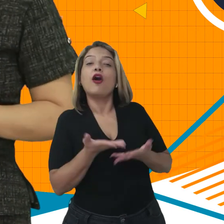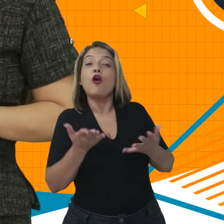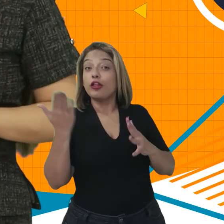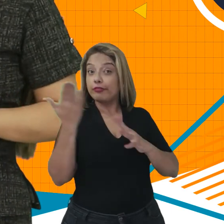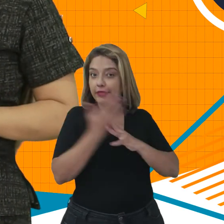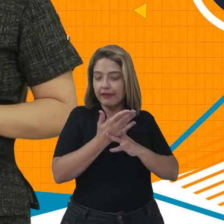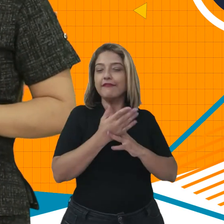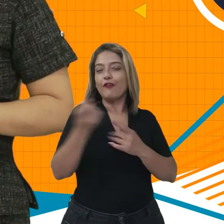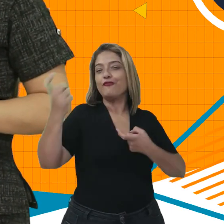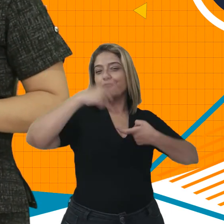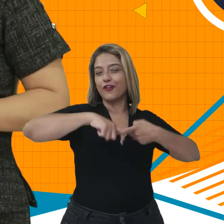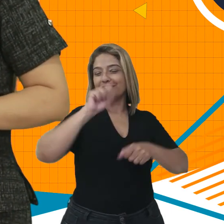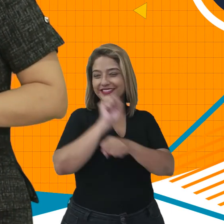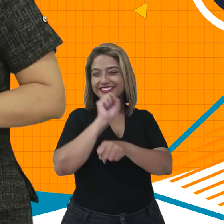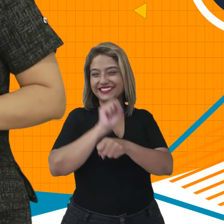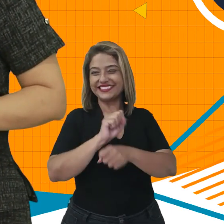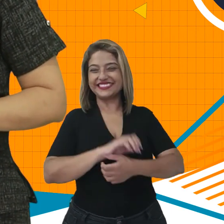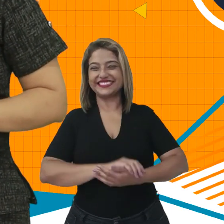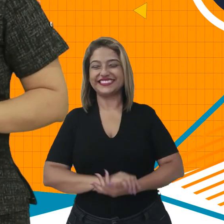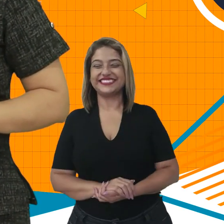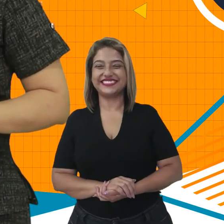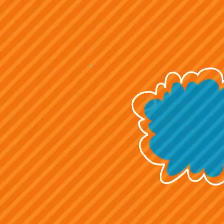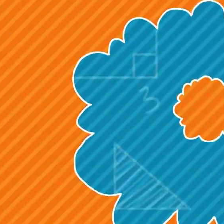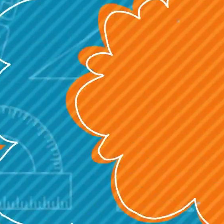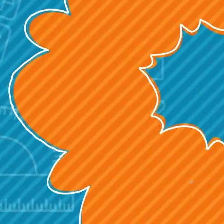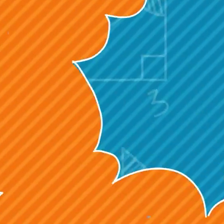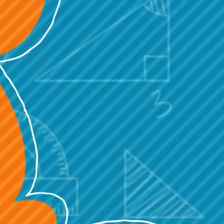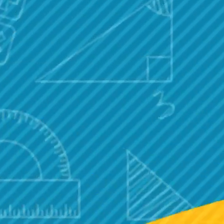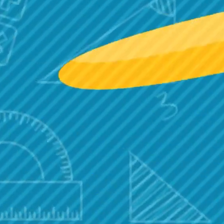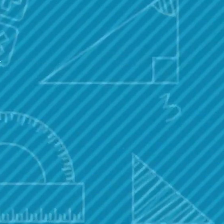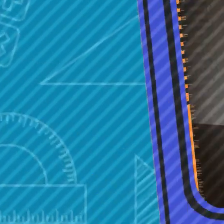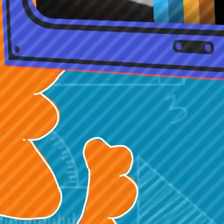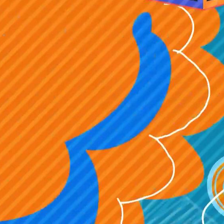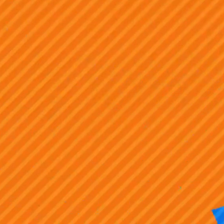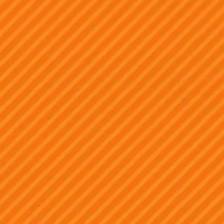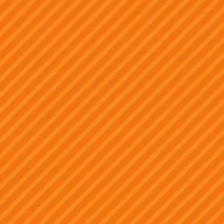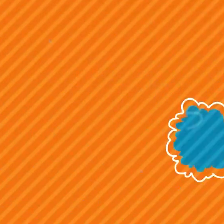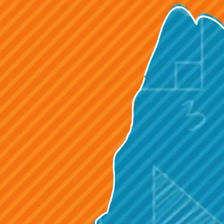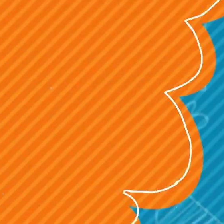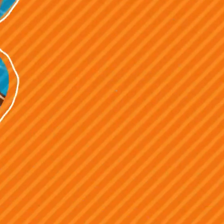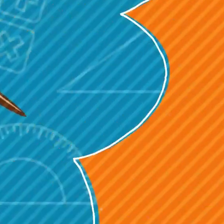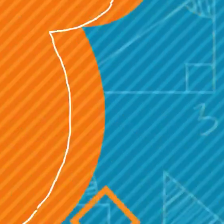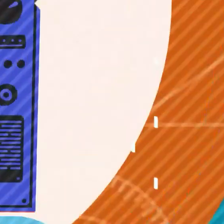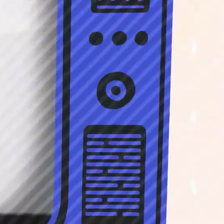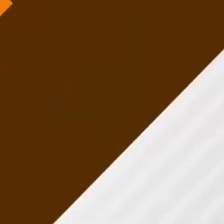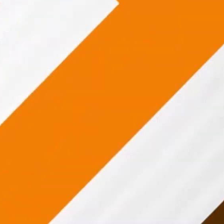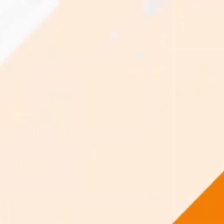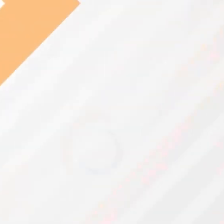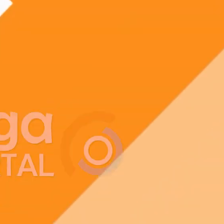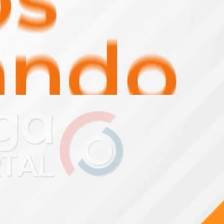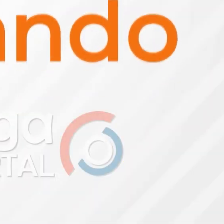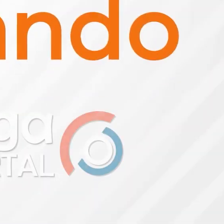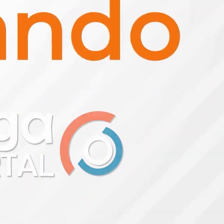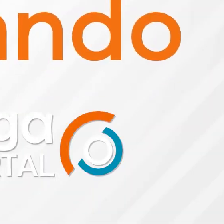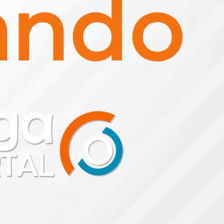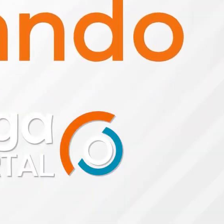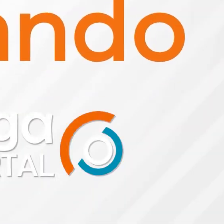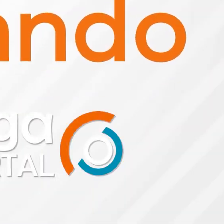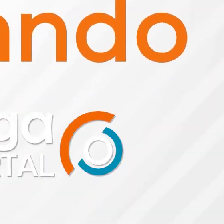enquanto isso, vamos para intervalo e voltamos já já. Apoio Apoio Apoio